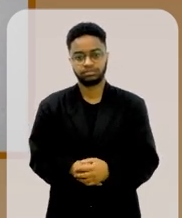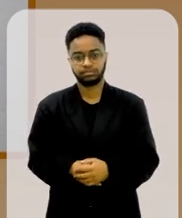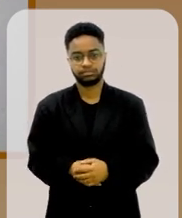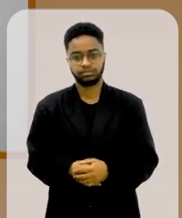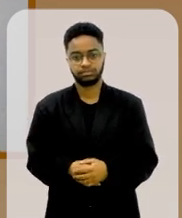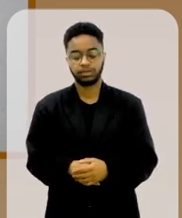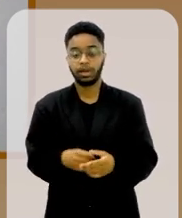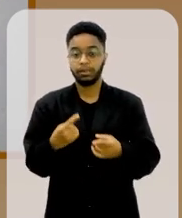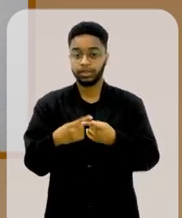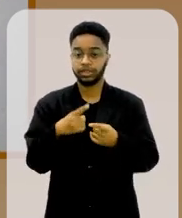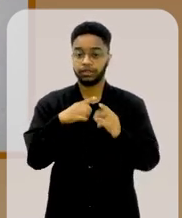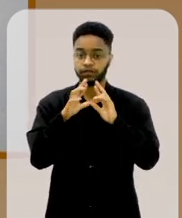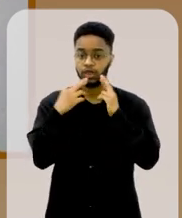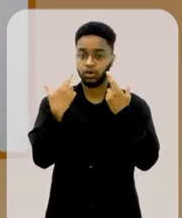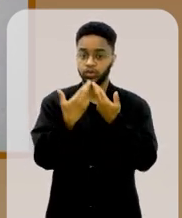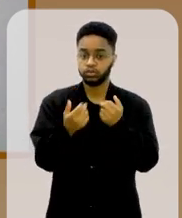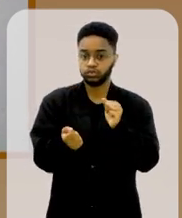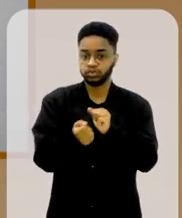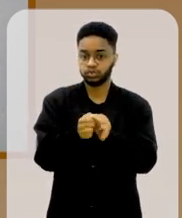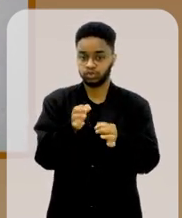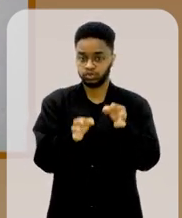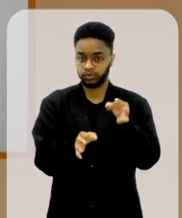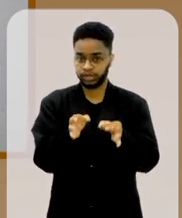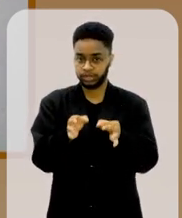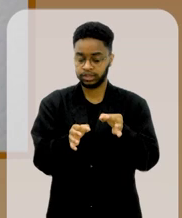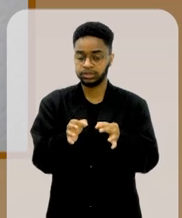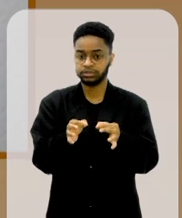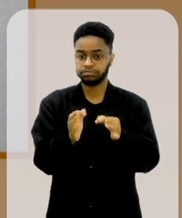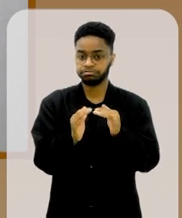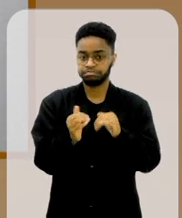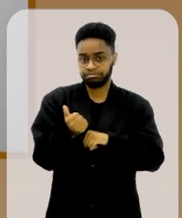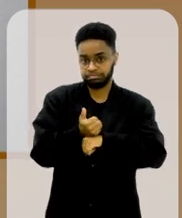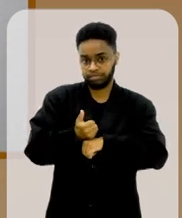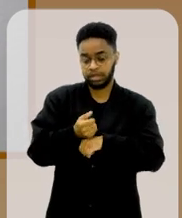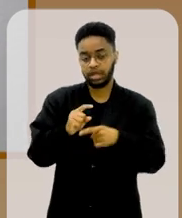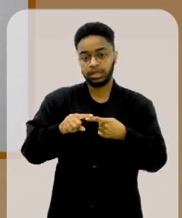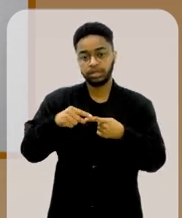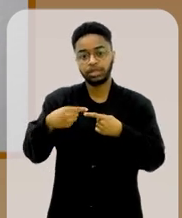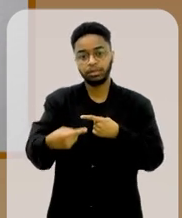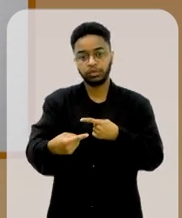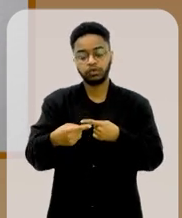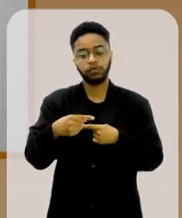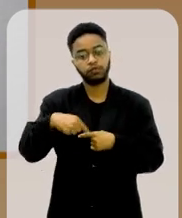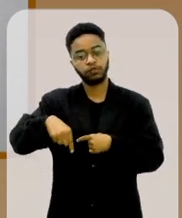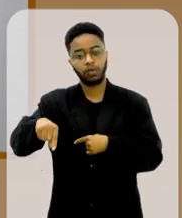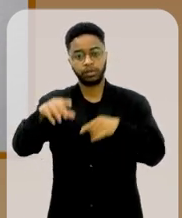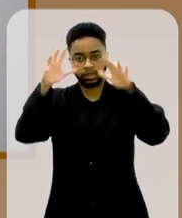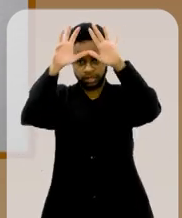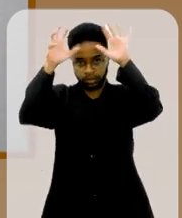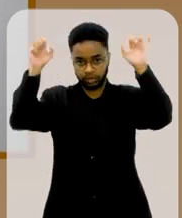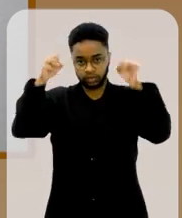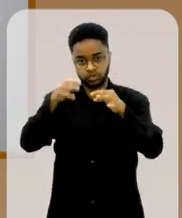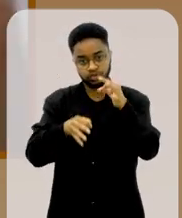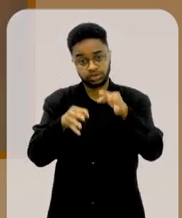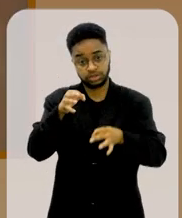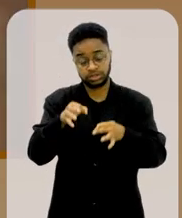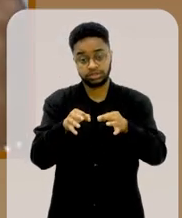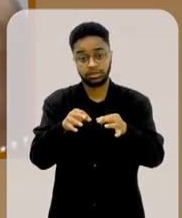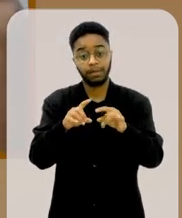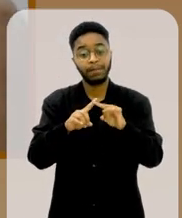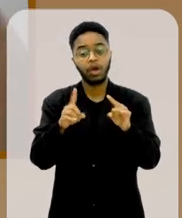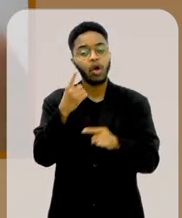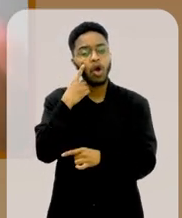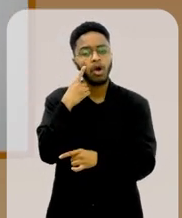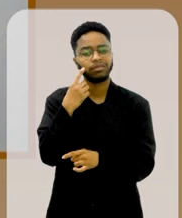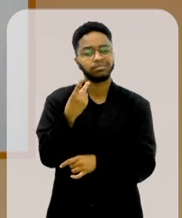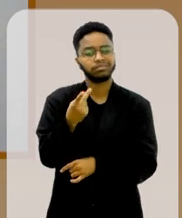né? Houve audiência com a juíza, né? Aí, depois disso, entra no Tribunal de Justiça e olha aí